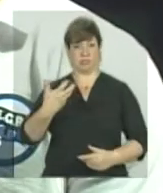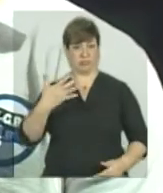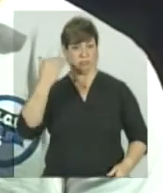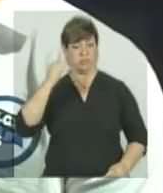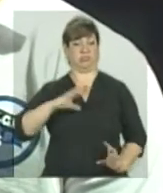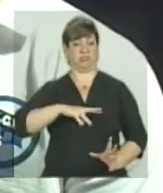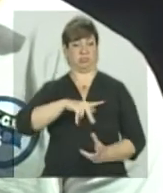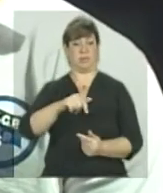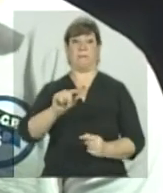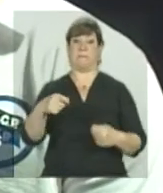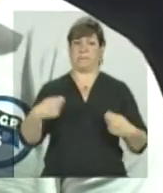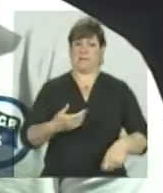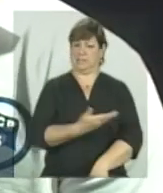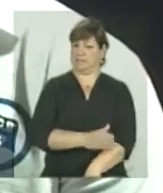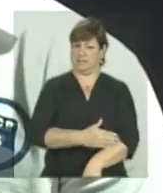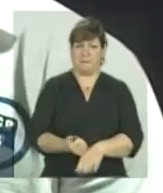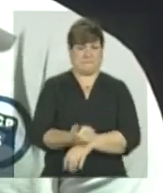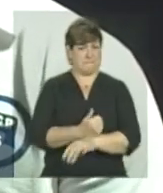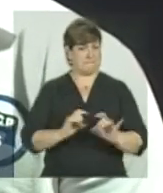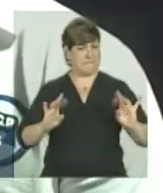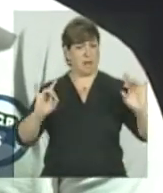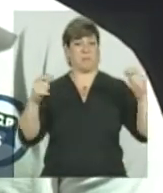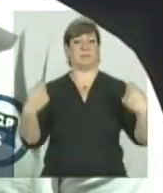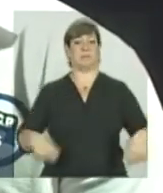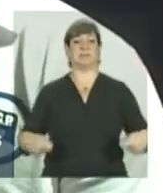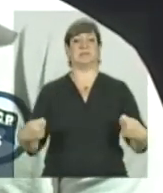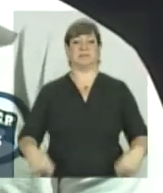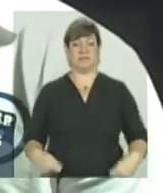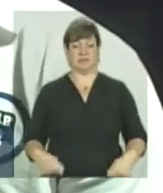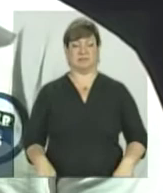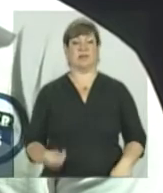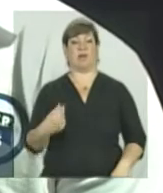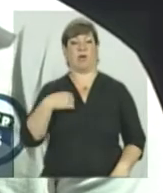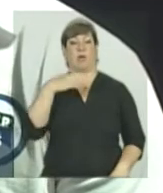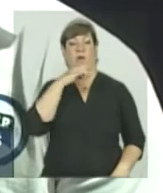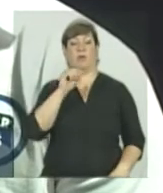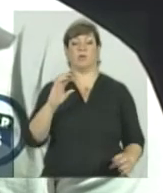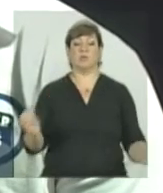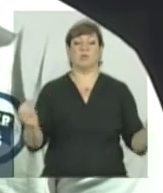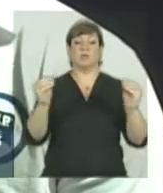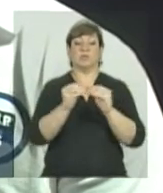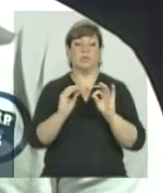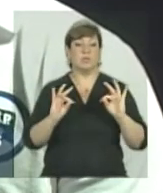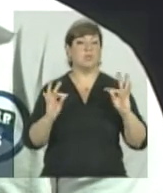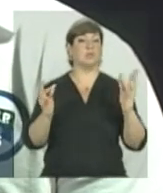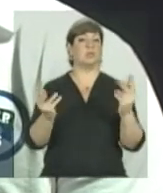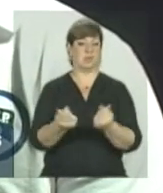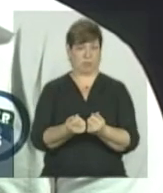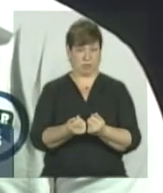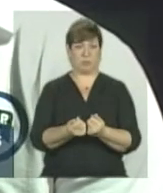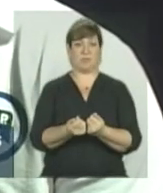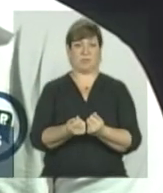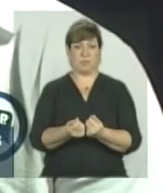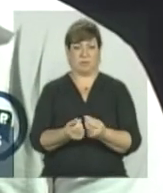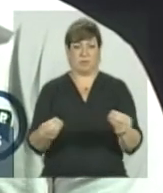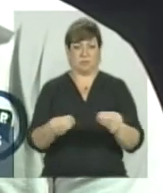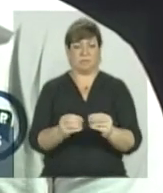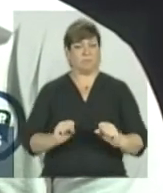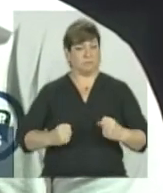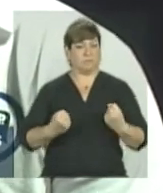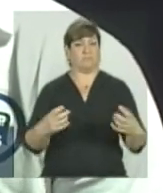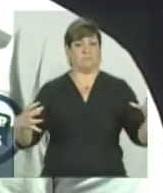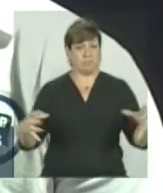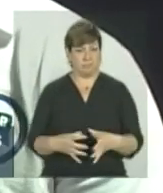resultado no mundo, você tem que usar tudo que é de melhor. Então, eu acho que tudo vai agrupar na minha estrutura